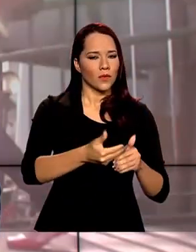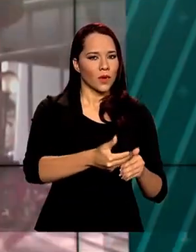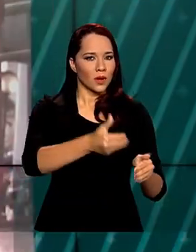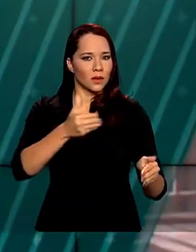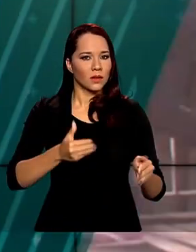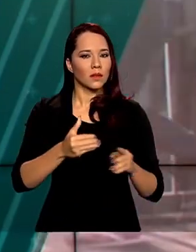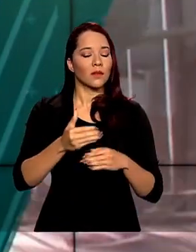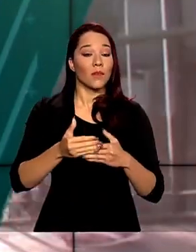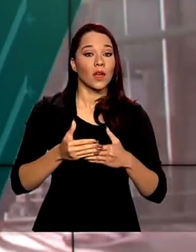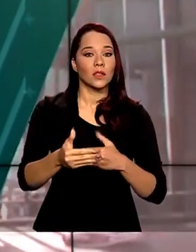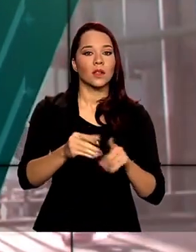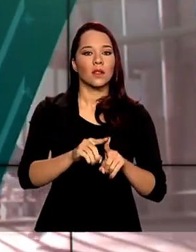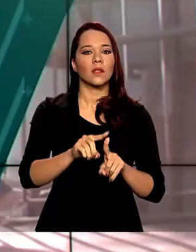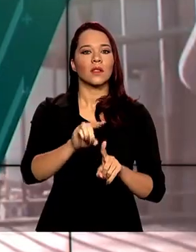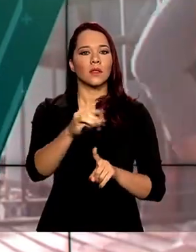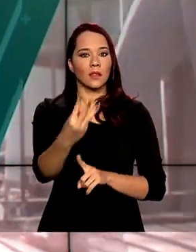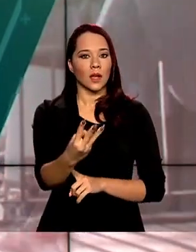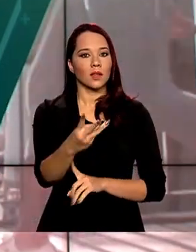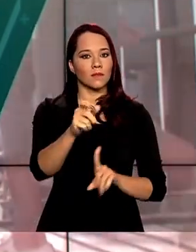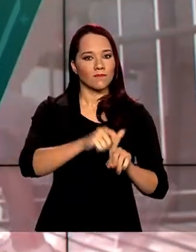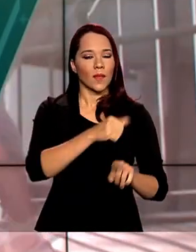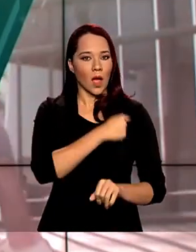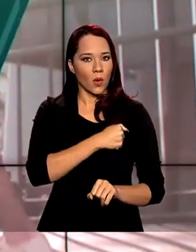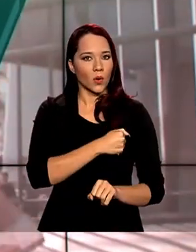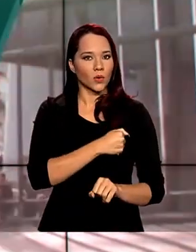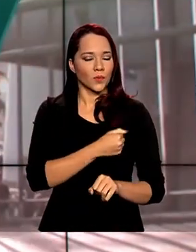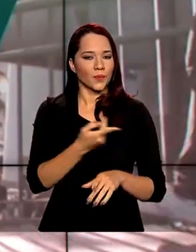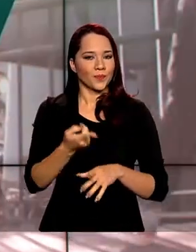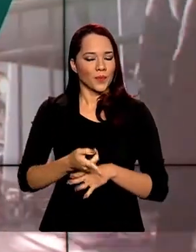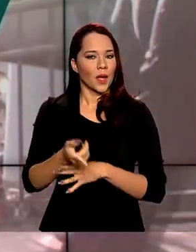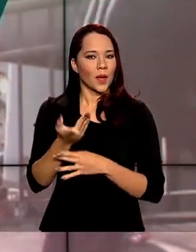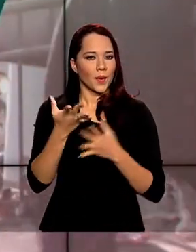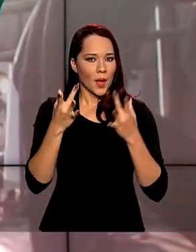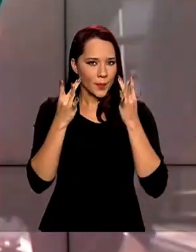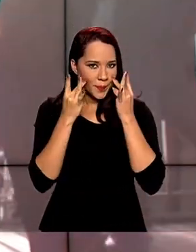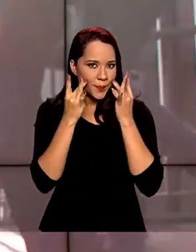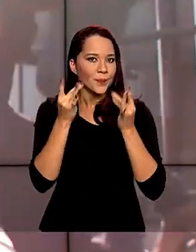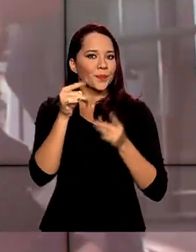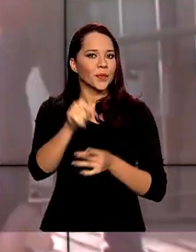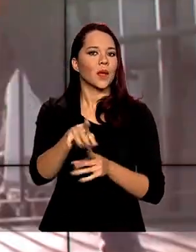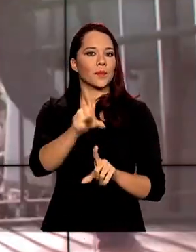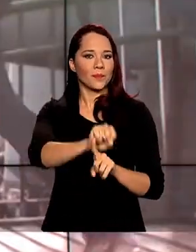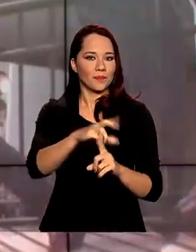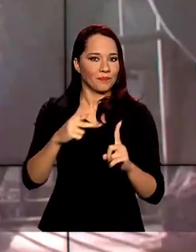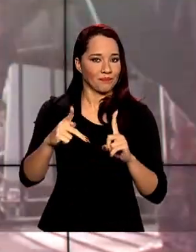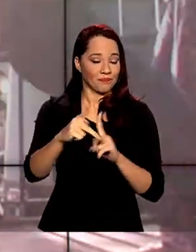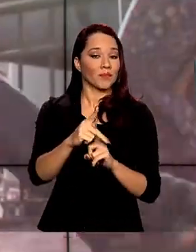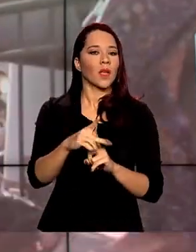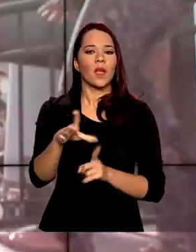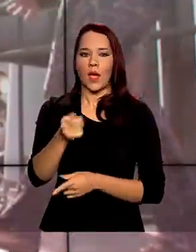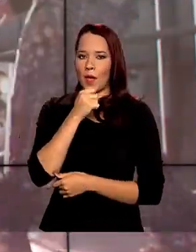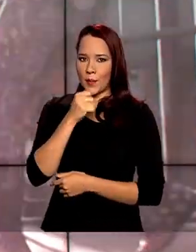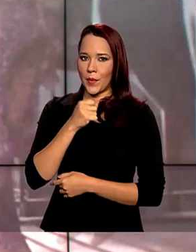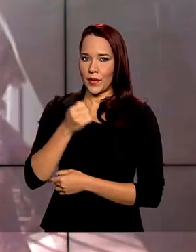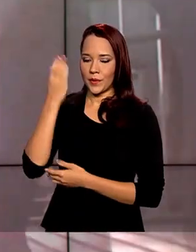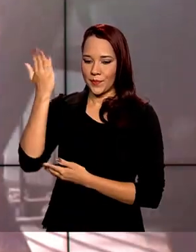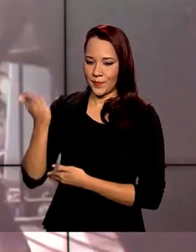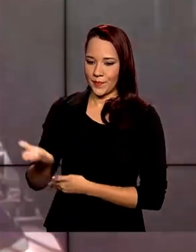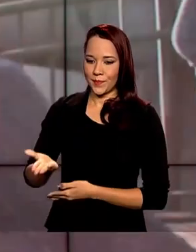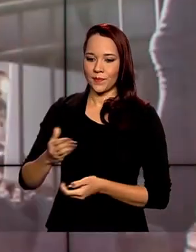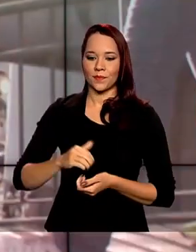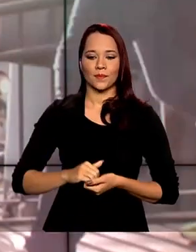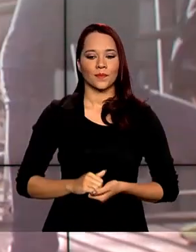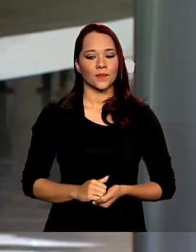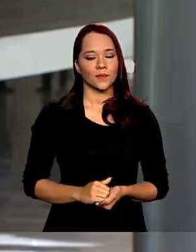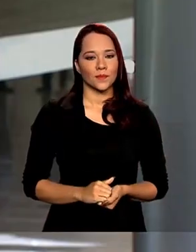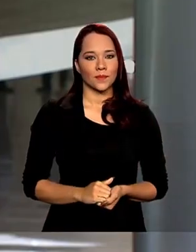3 de agosto o retorno do atendimento presencial nas agências da Previdência Social. A repórter Daniele Popov tem os